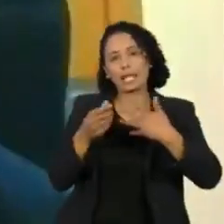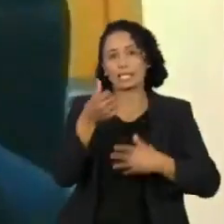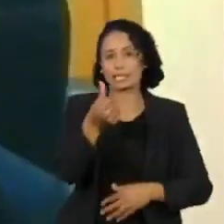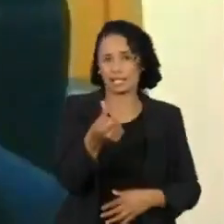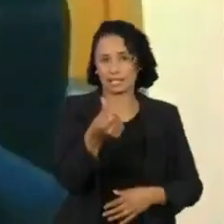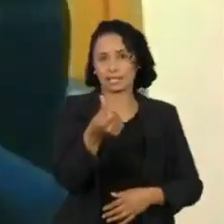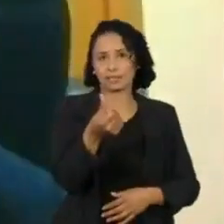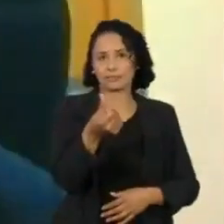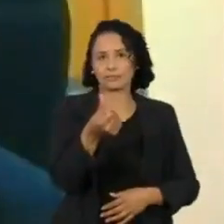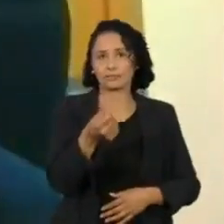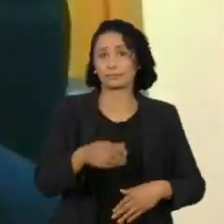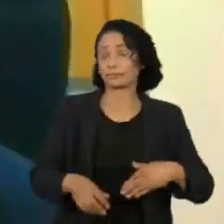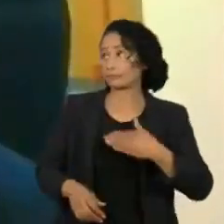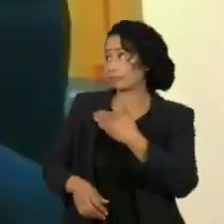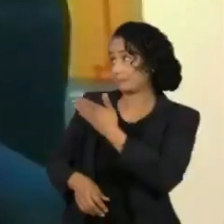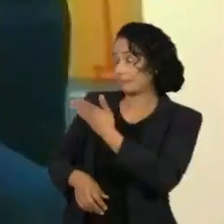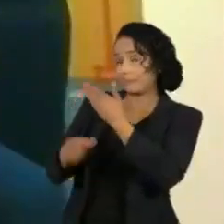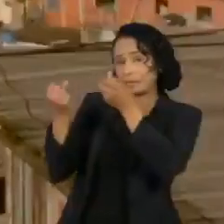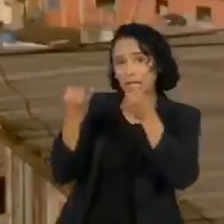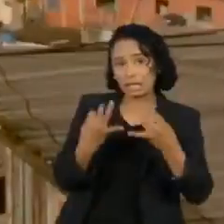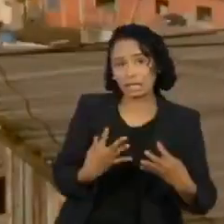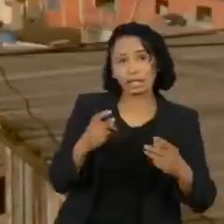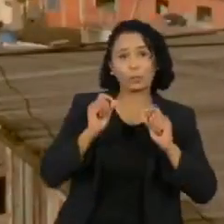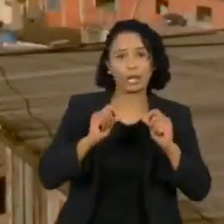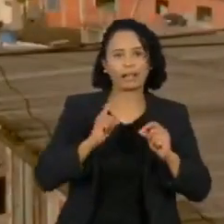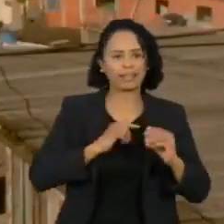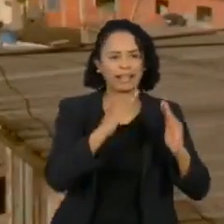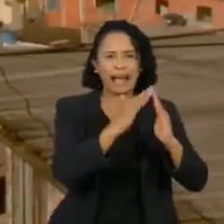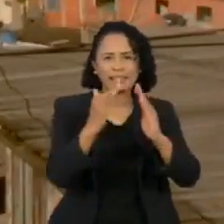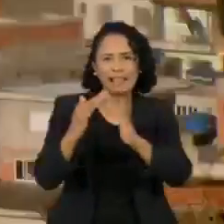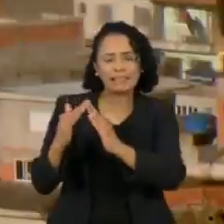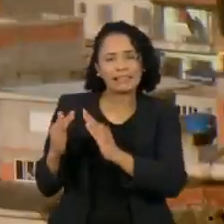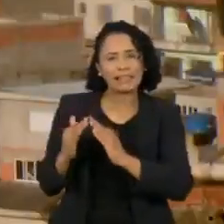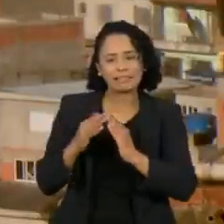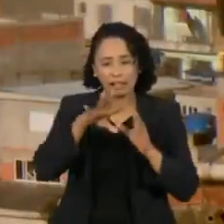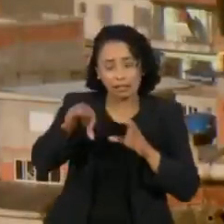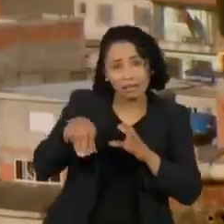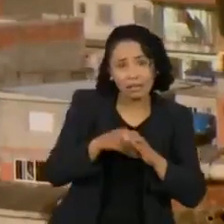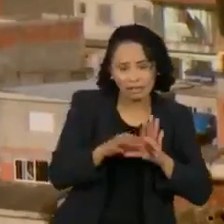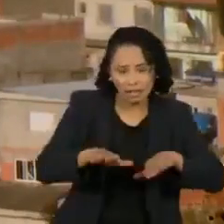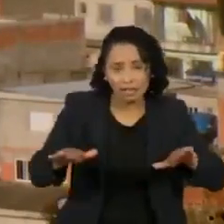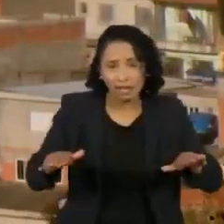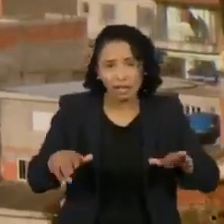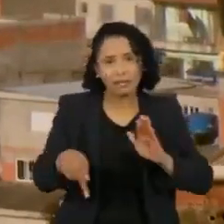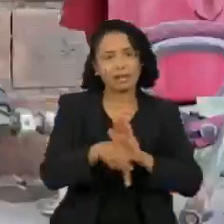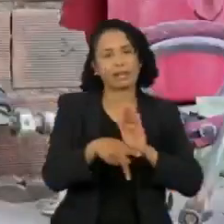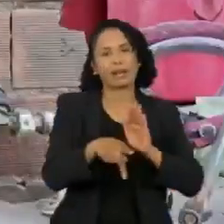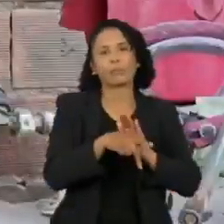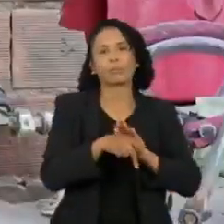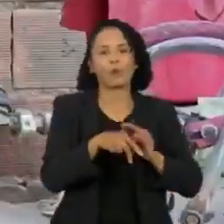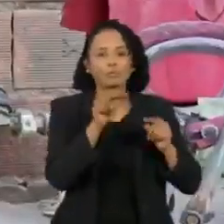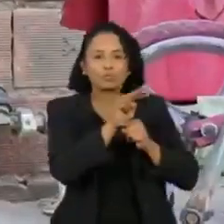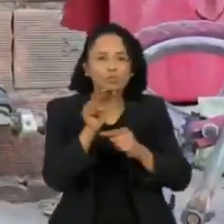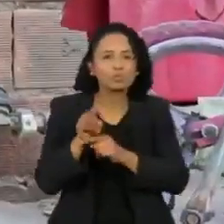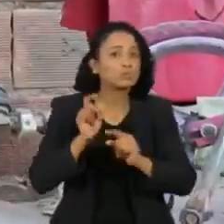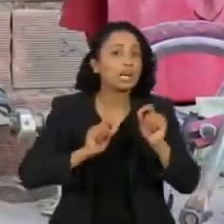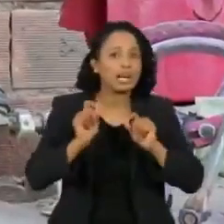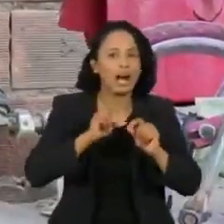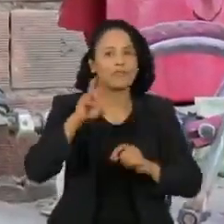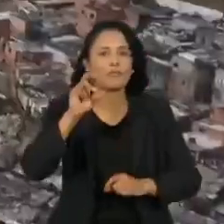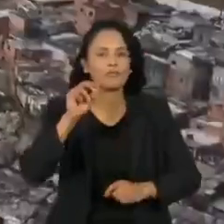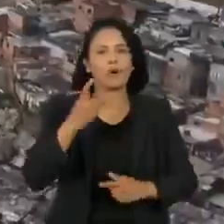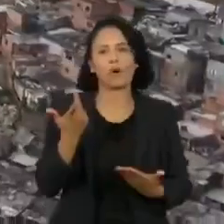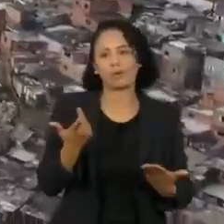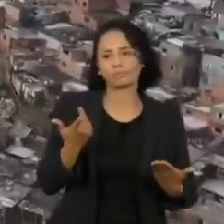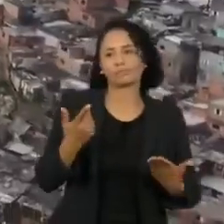Este economista acrescenta que muitos lares com crianças eram chefiados por idosos. Sem o dinheiro das pensões e aposentadorias,